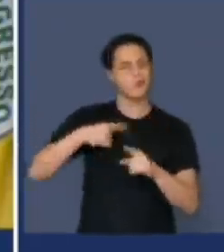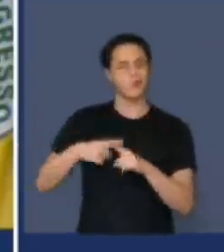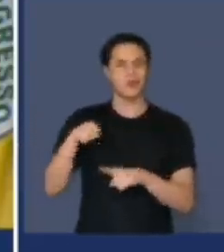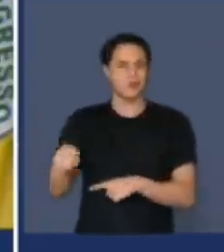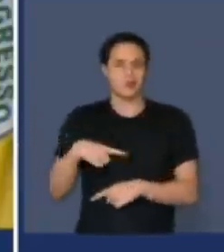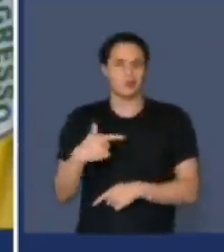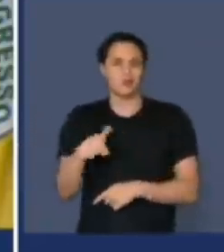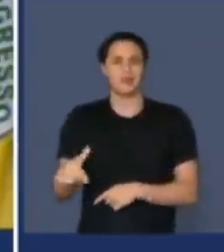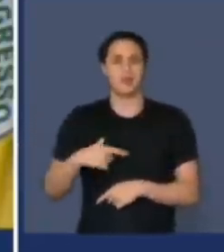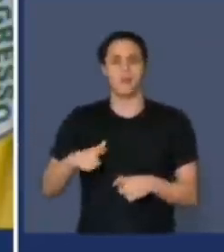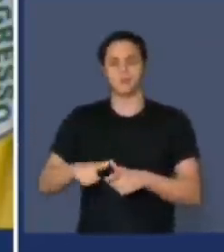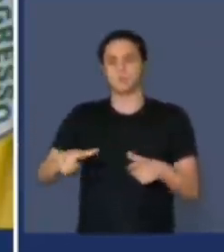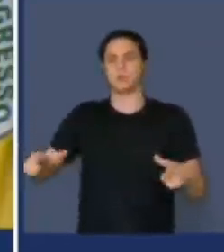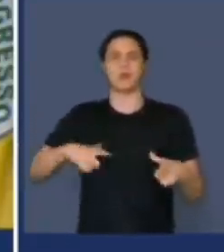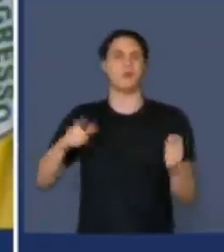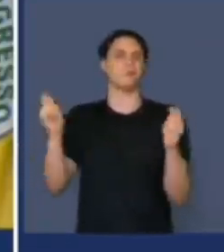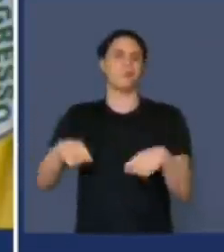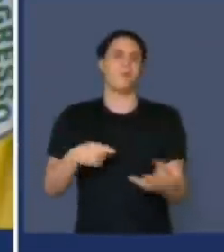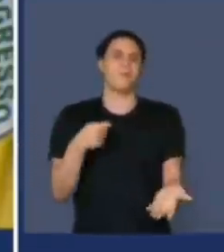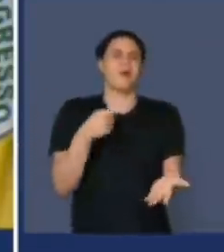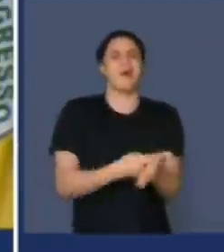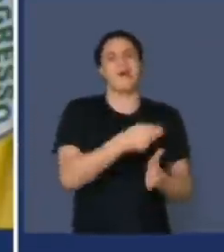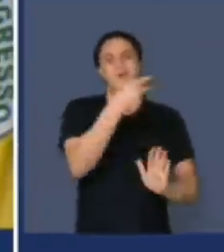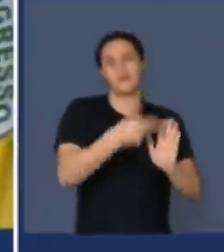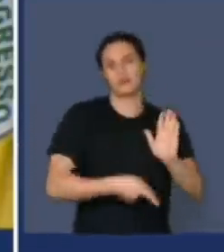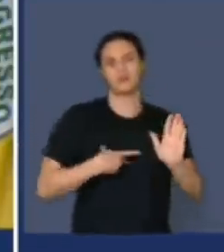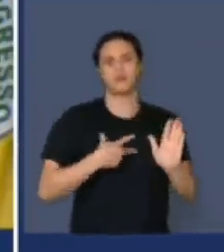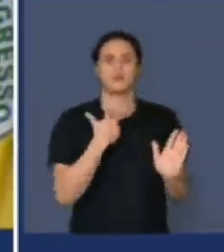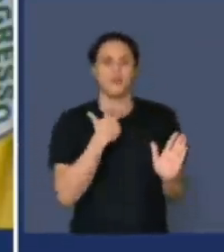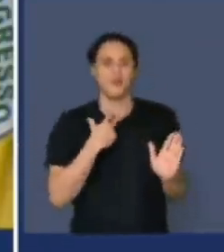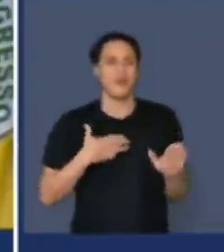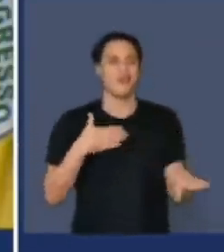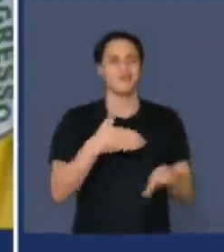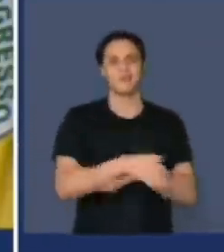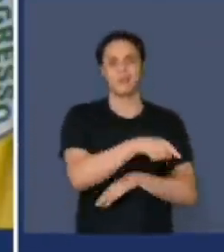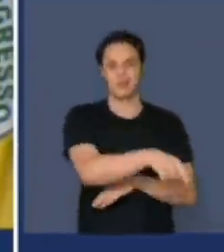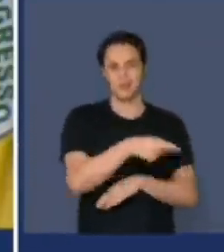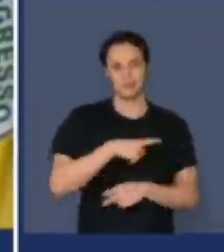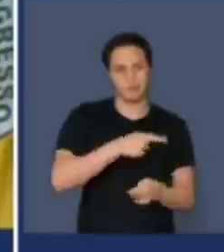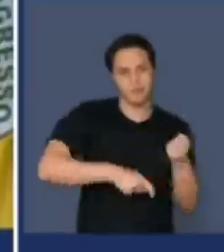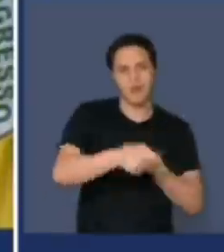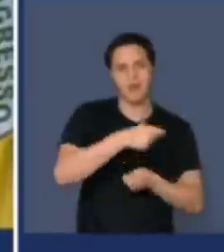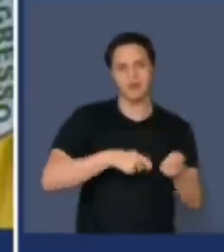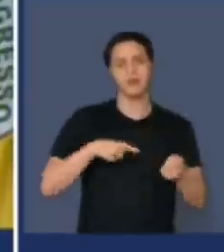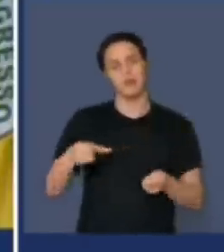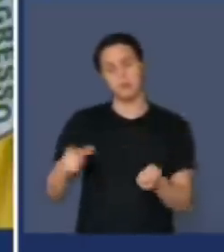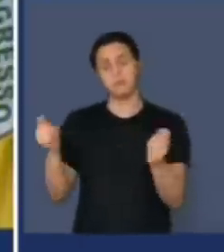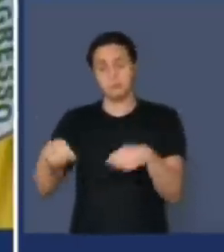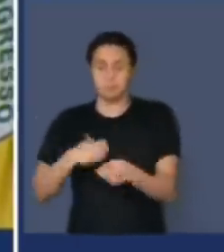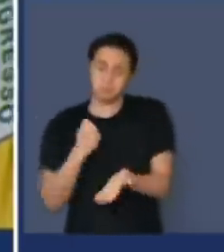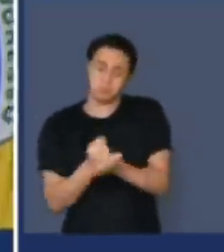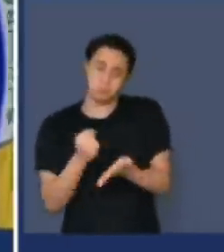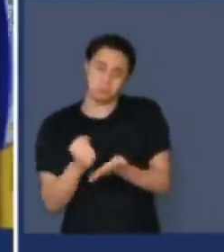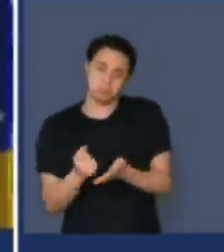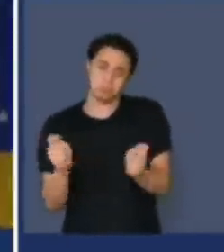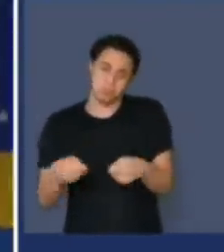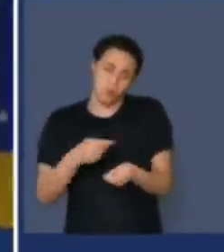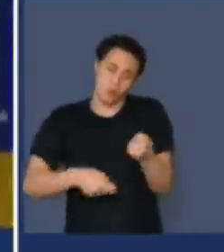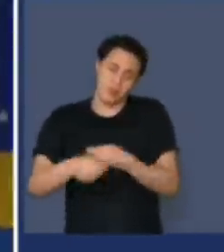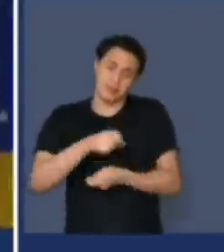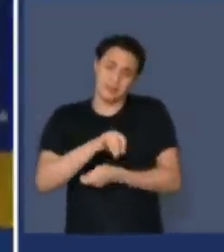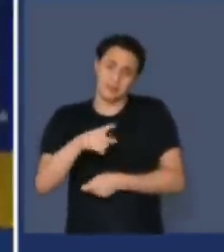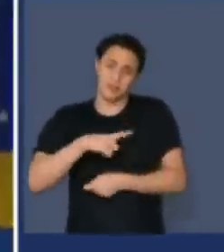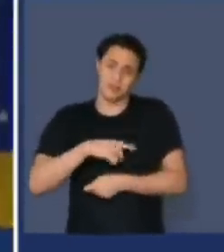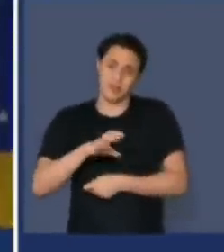tamanho suficiente para poder bancar um projeto e entrar no mercado mandatório. Elas podem também comercializar, eventualmente, se tiver geração de